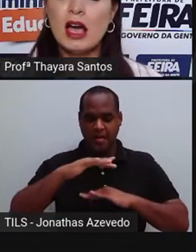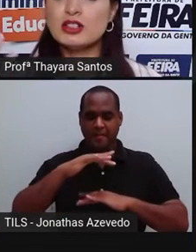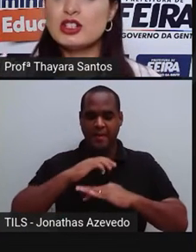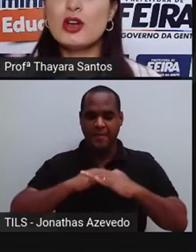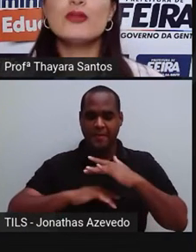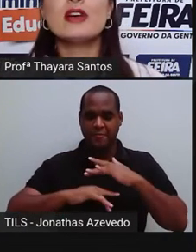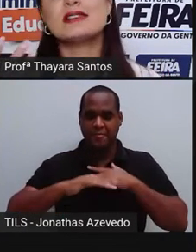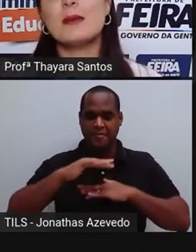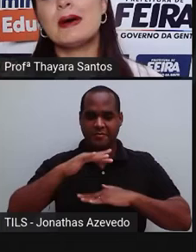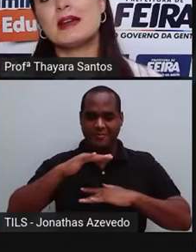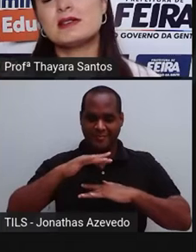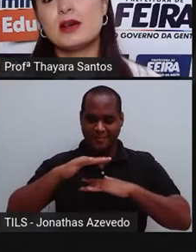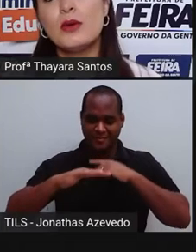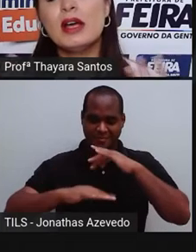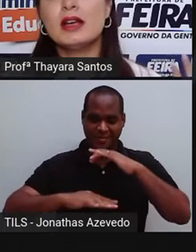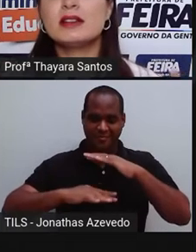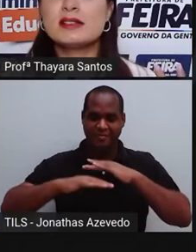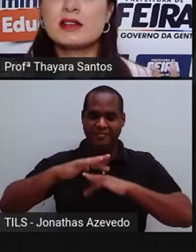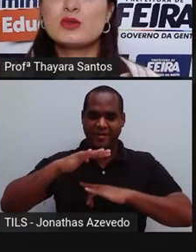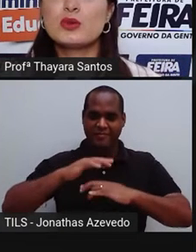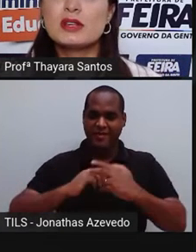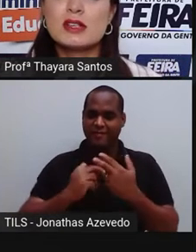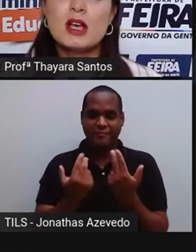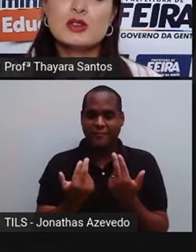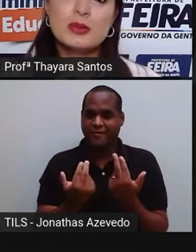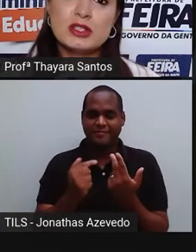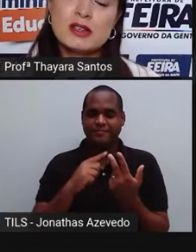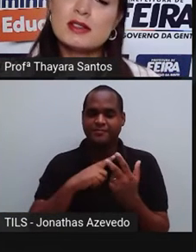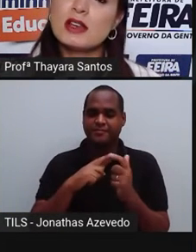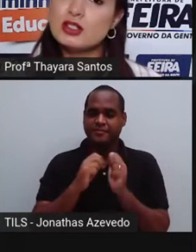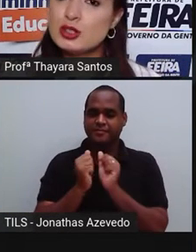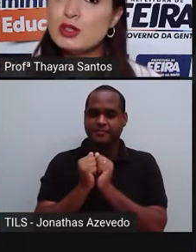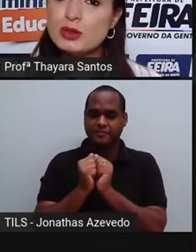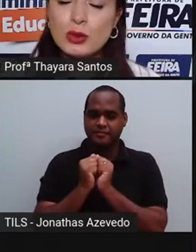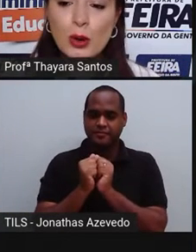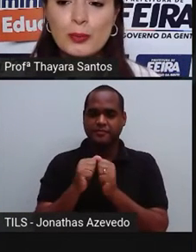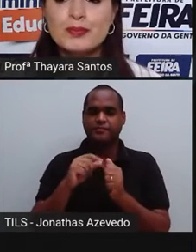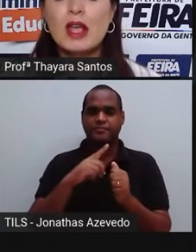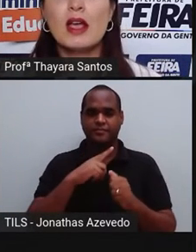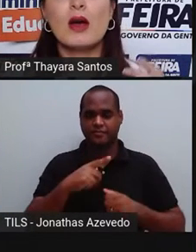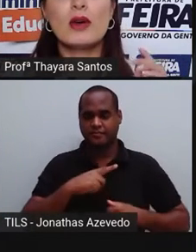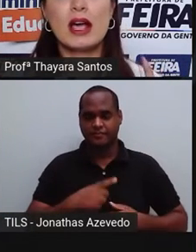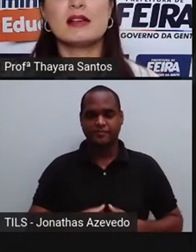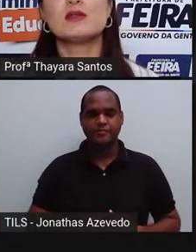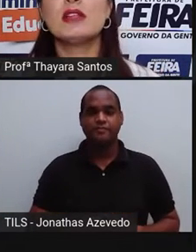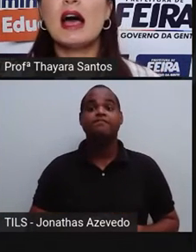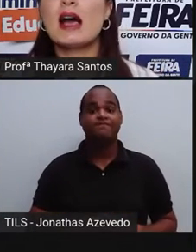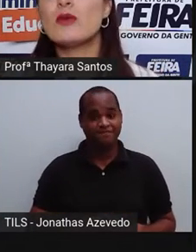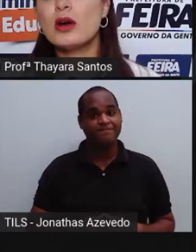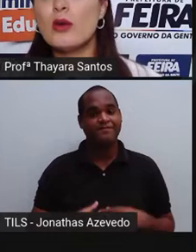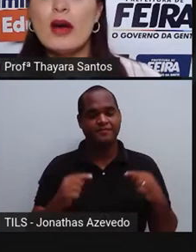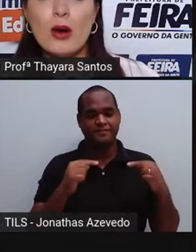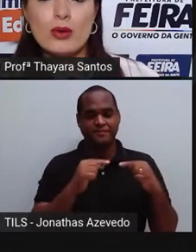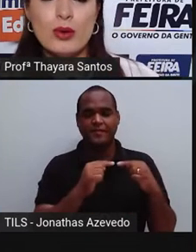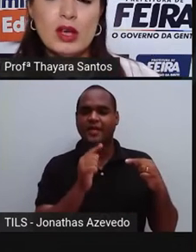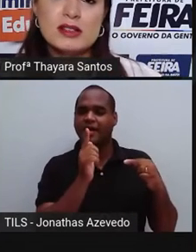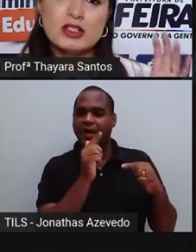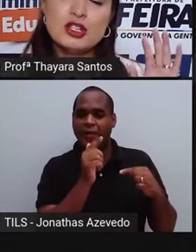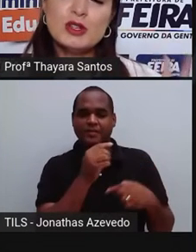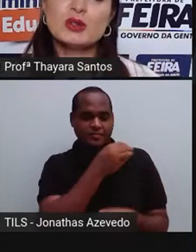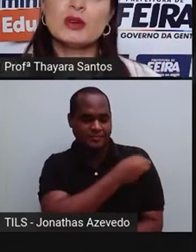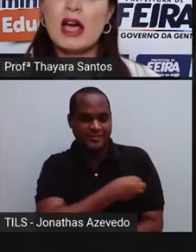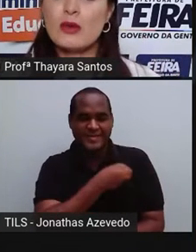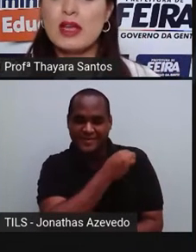dela. A gente não vê separação entre essas duas substâncias que a gente misturou. É o caso da água com o álcool.